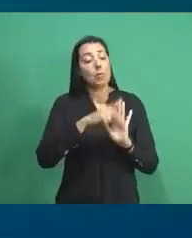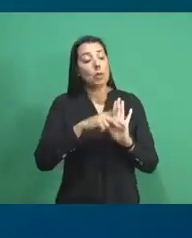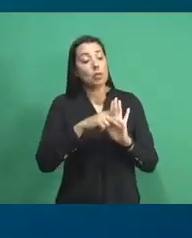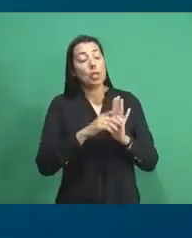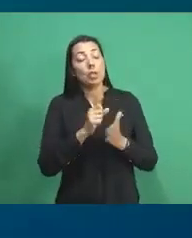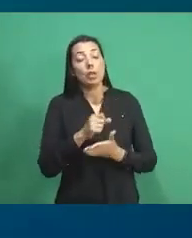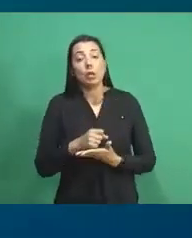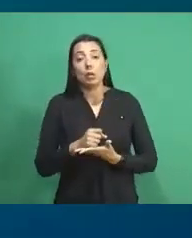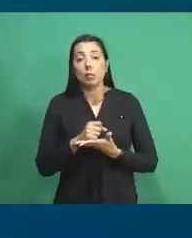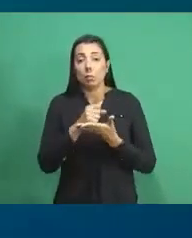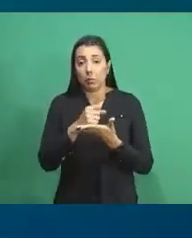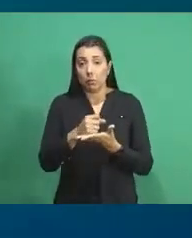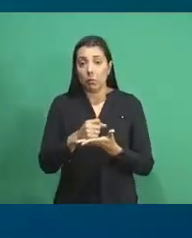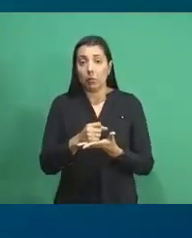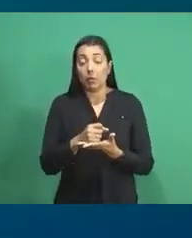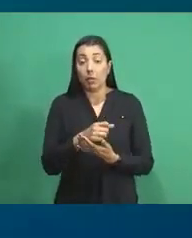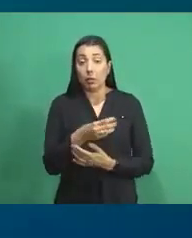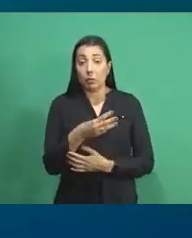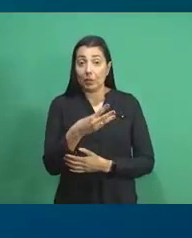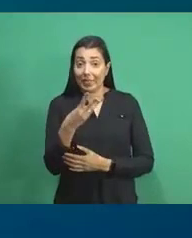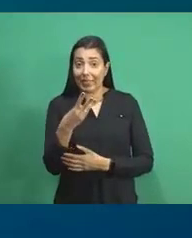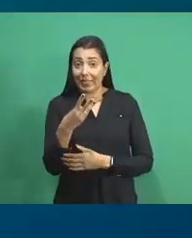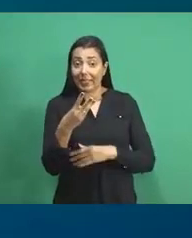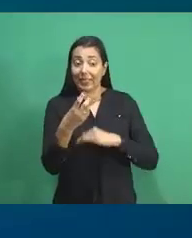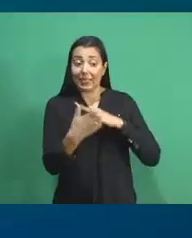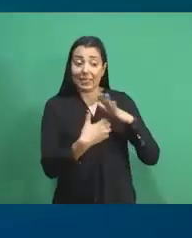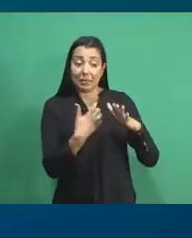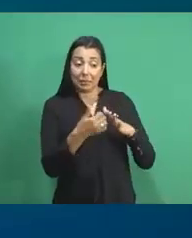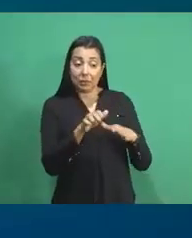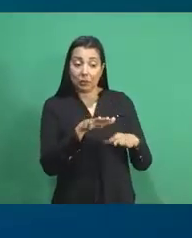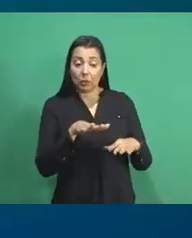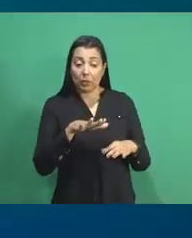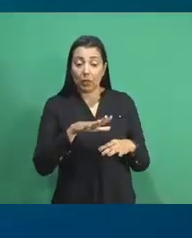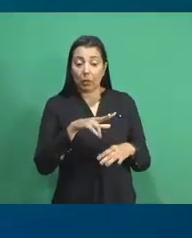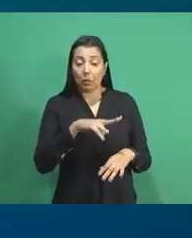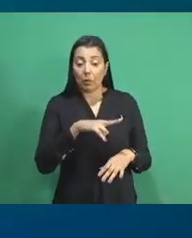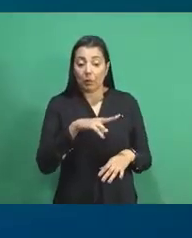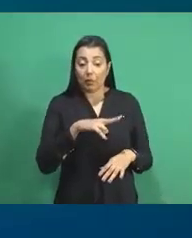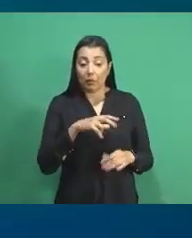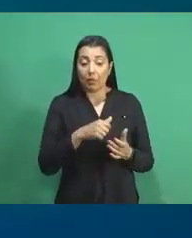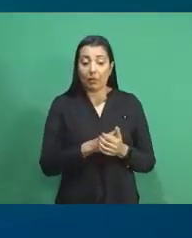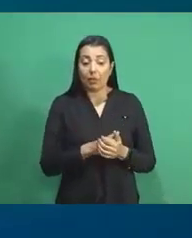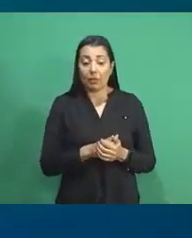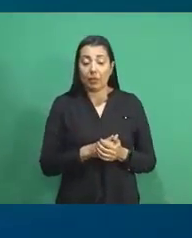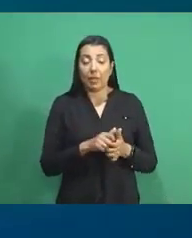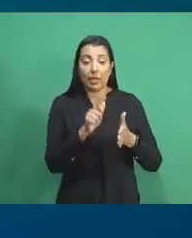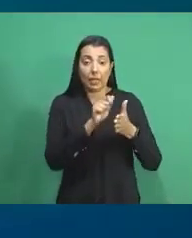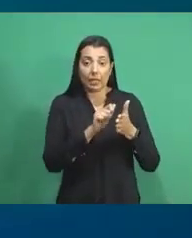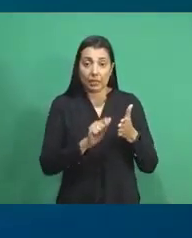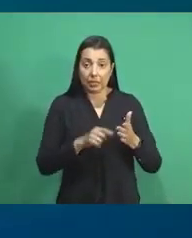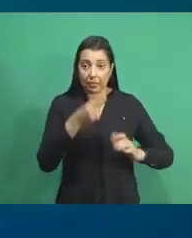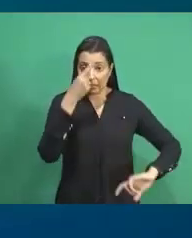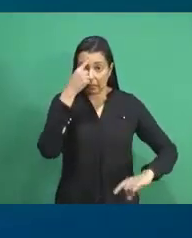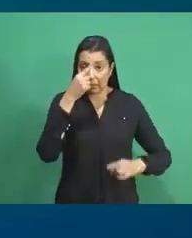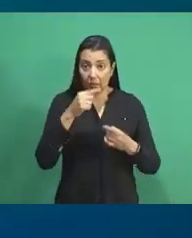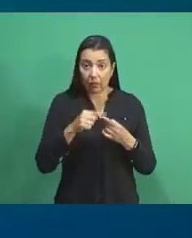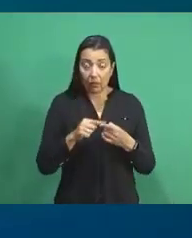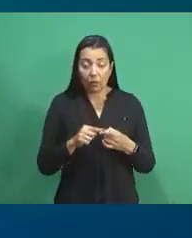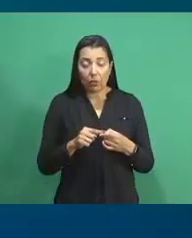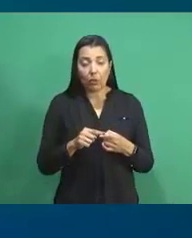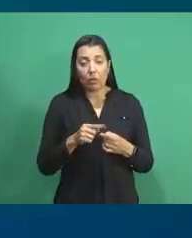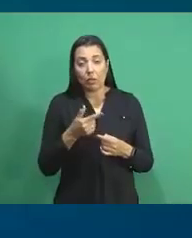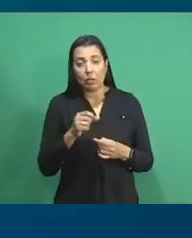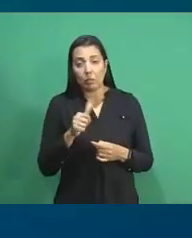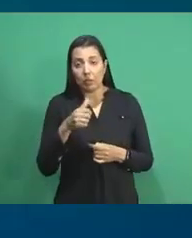colaboração com três empresas do setor privado assinadas, de acordos assinados desde